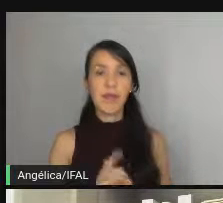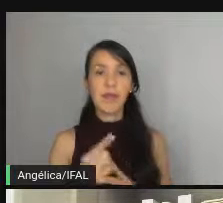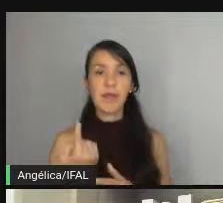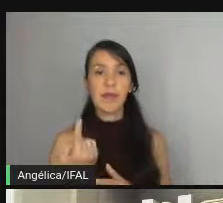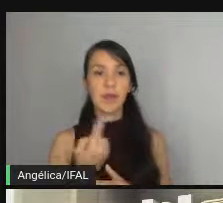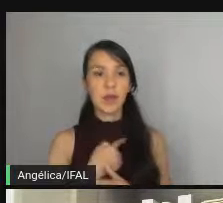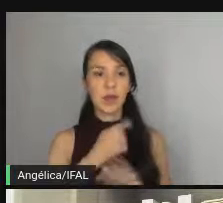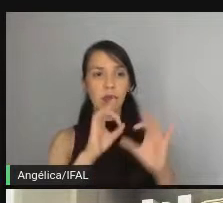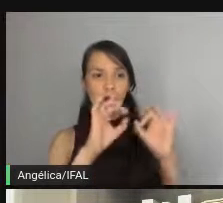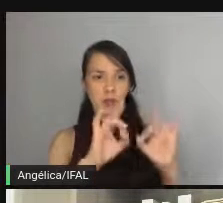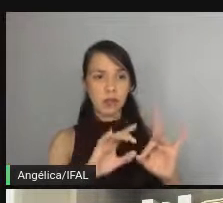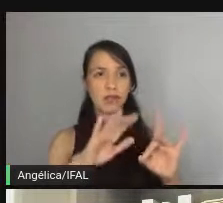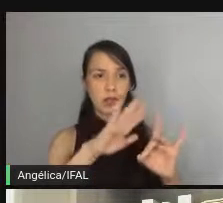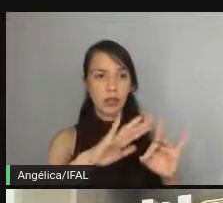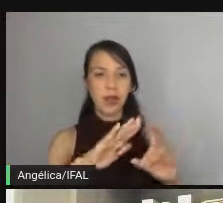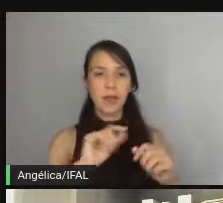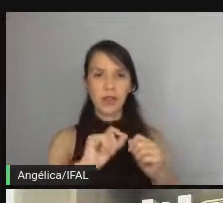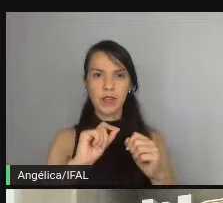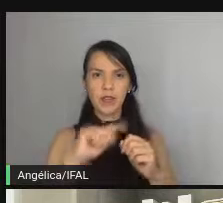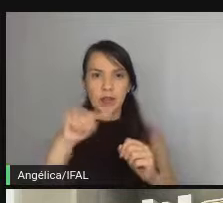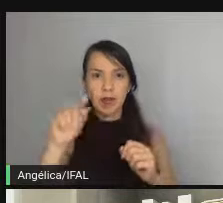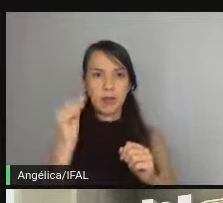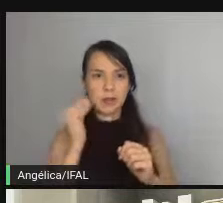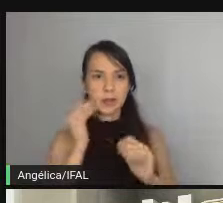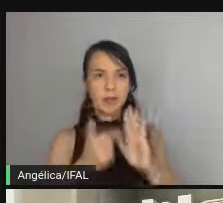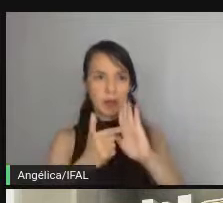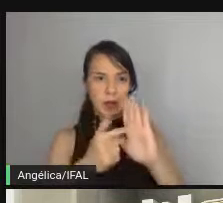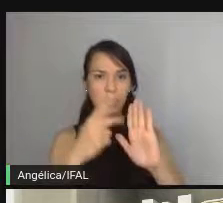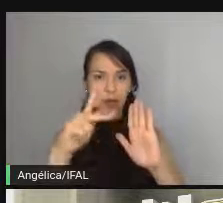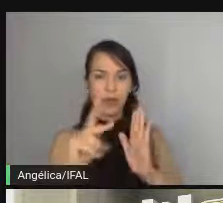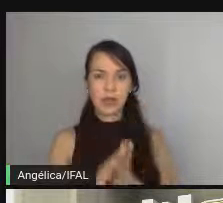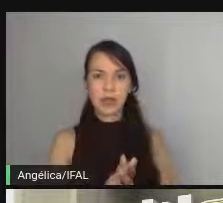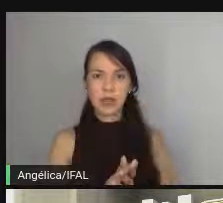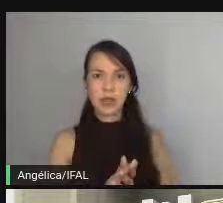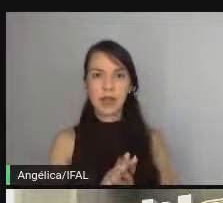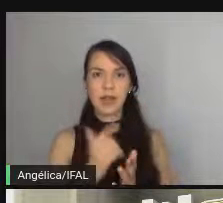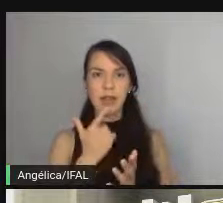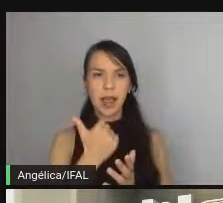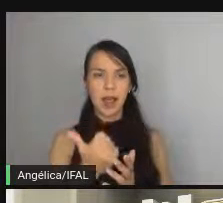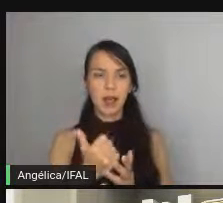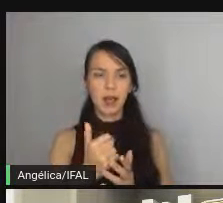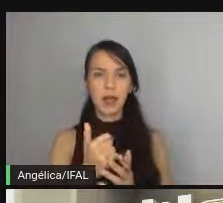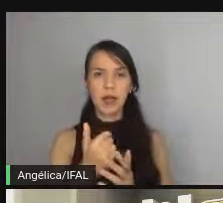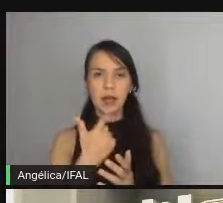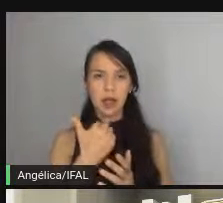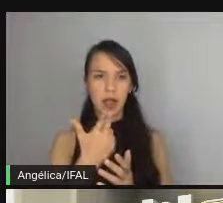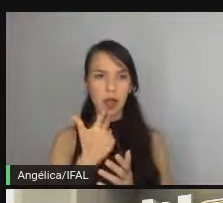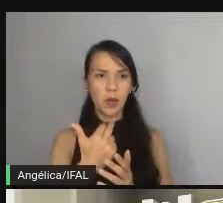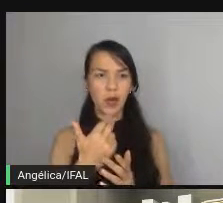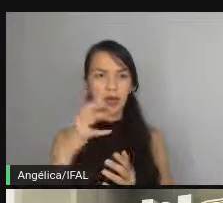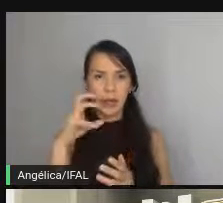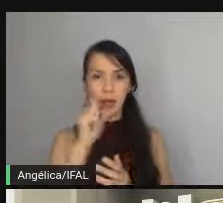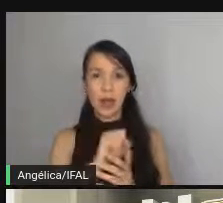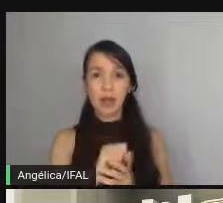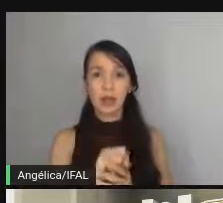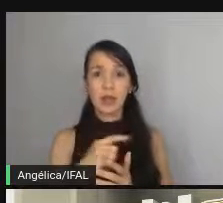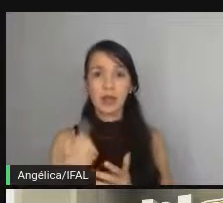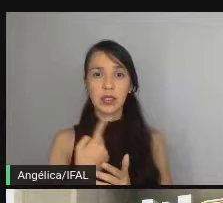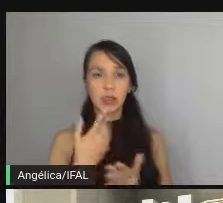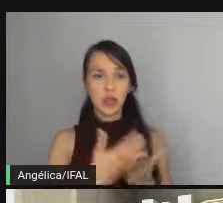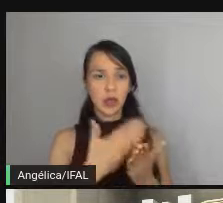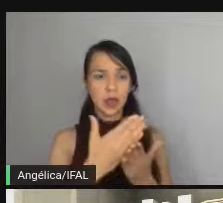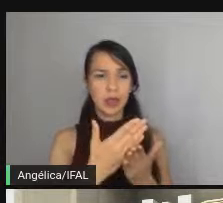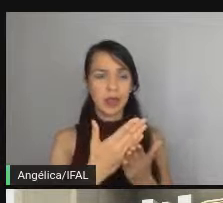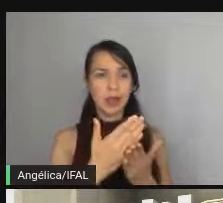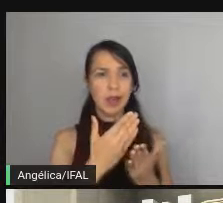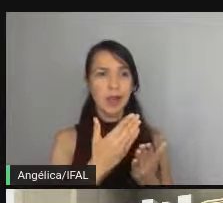especificar assim sabe vou fazer aqui só para mostrar uma funcionalidade da linguagem de forma bem rápida porque a gente já tem como é sair para